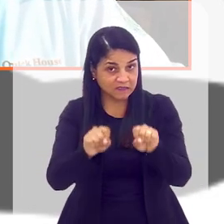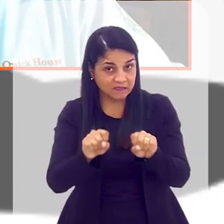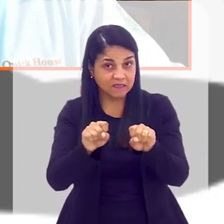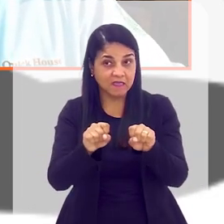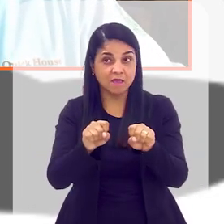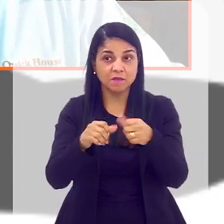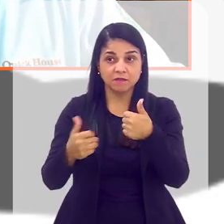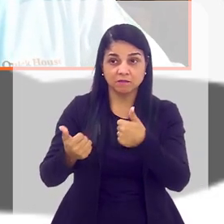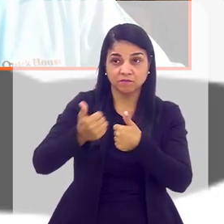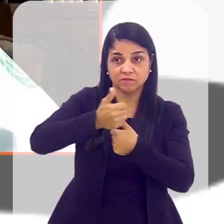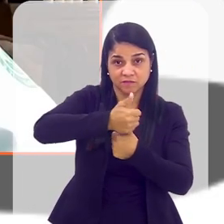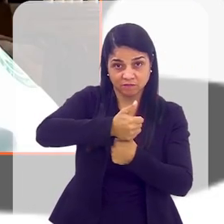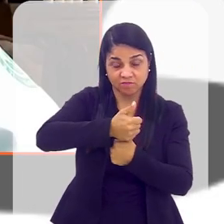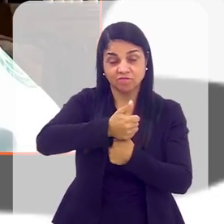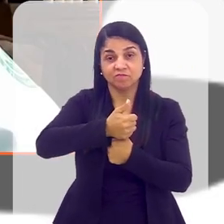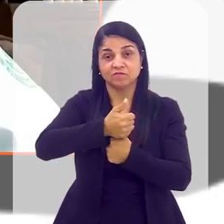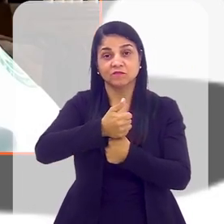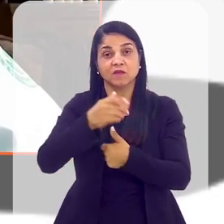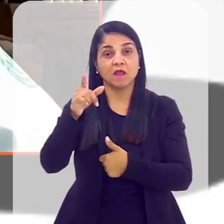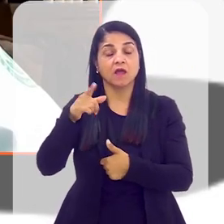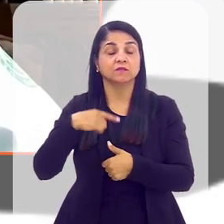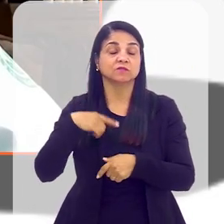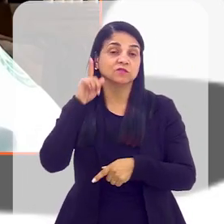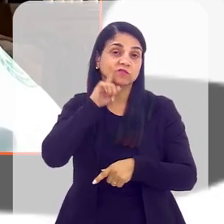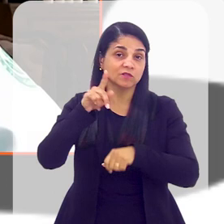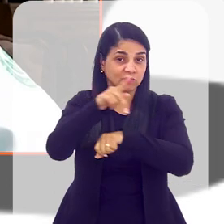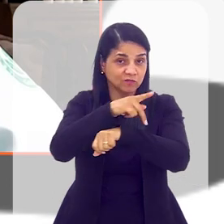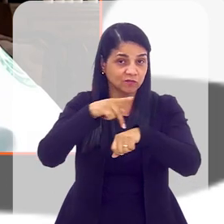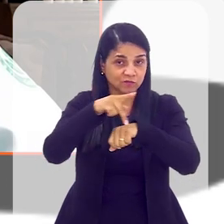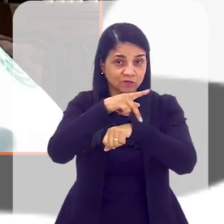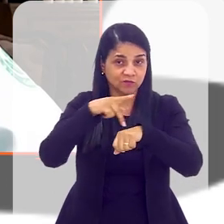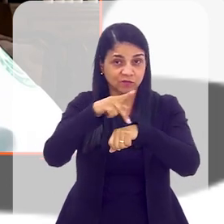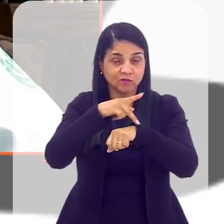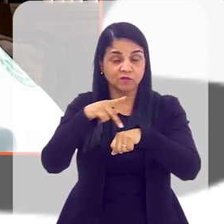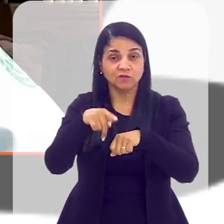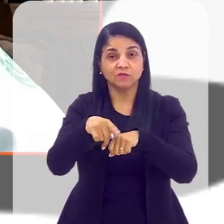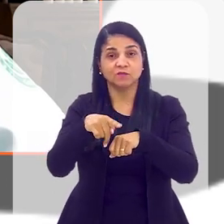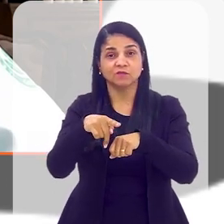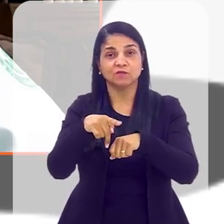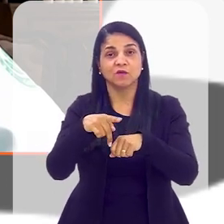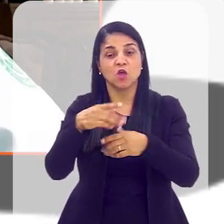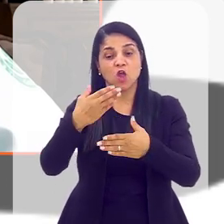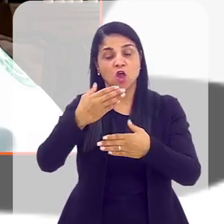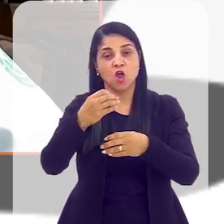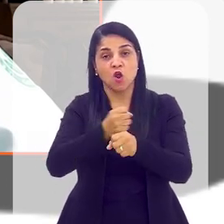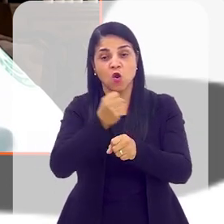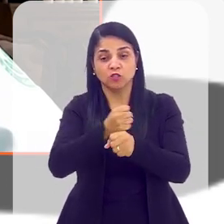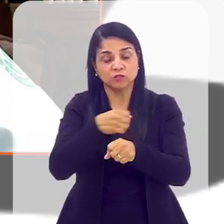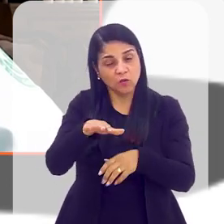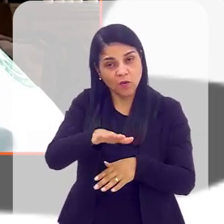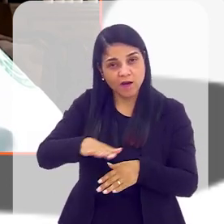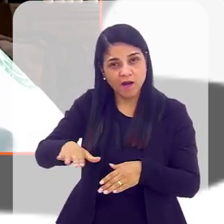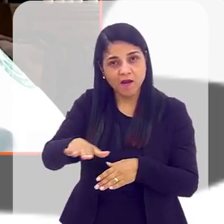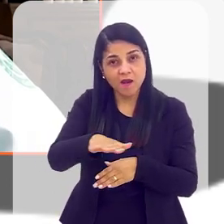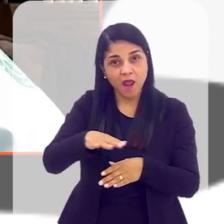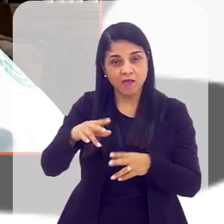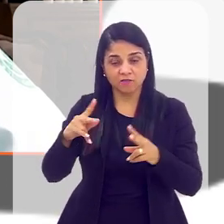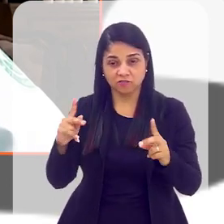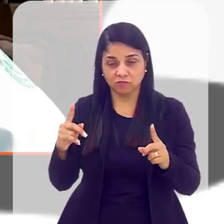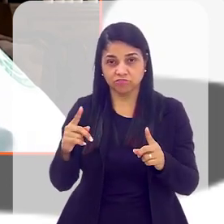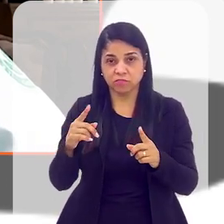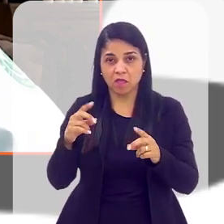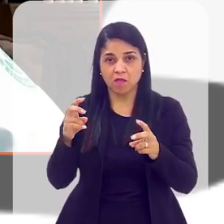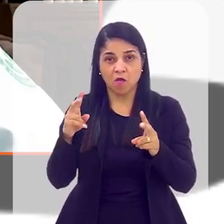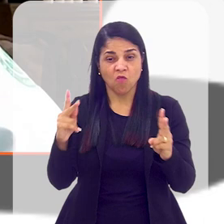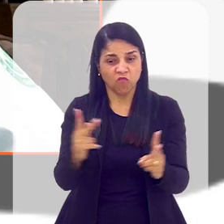homologado numa MD County, nos Estados Unidos, que é uma homologação para construção em áreas de risco de